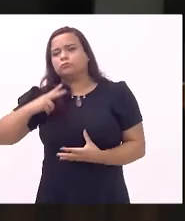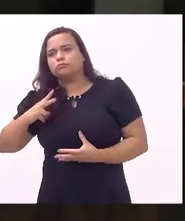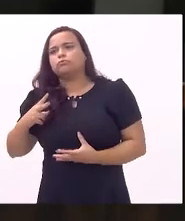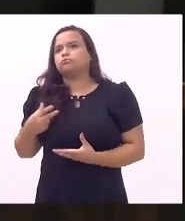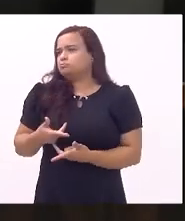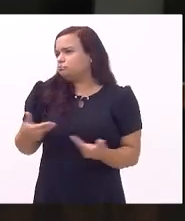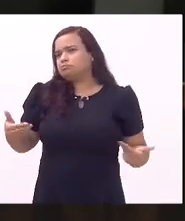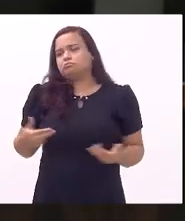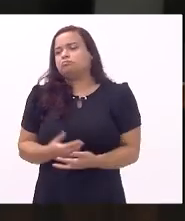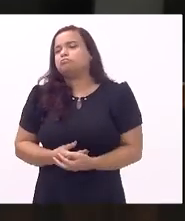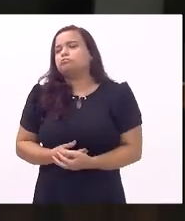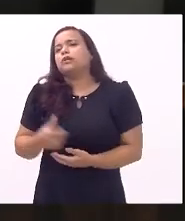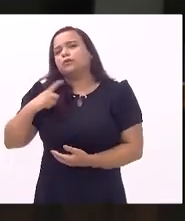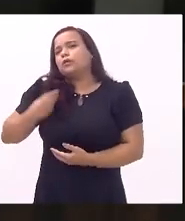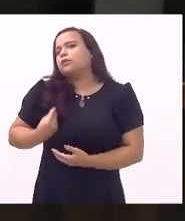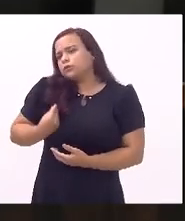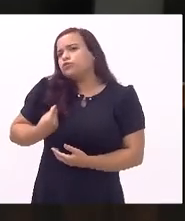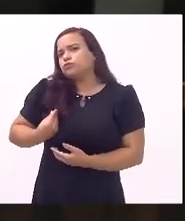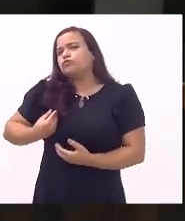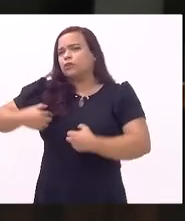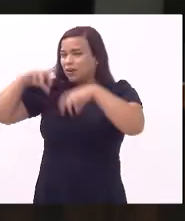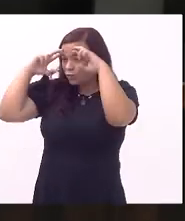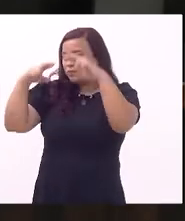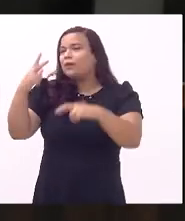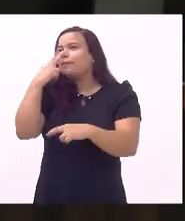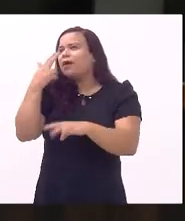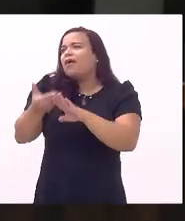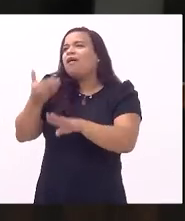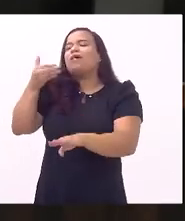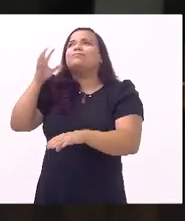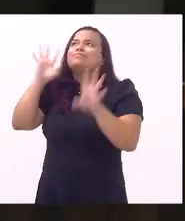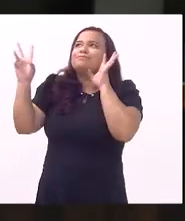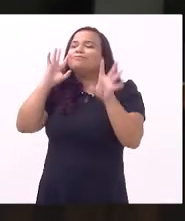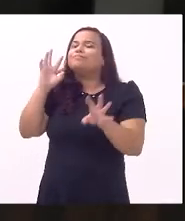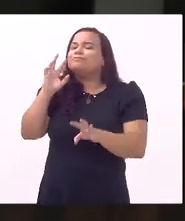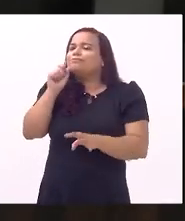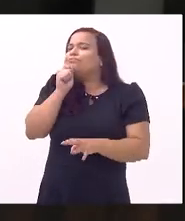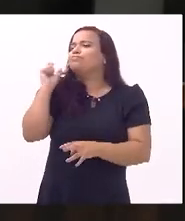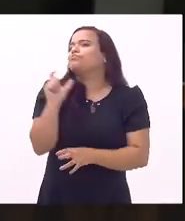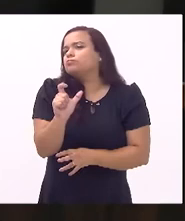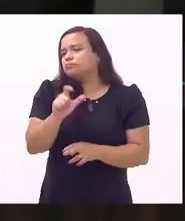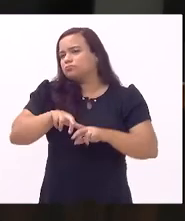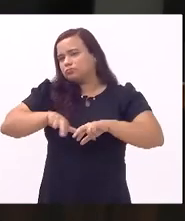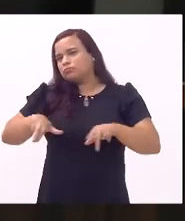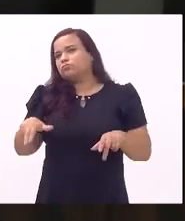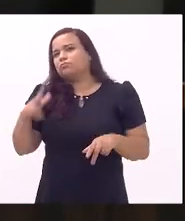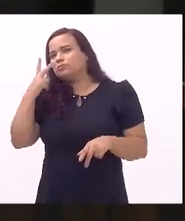realmente eu acho que existiu com todo respeito uma precipitação e uma certa